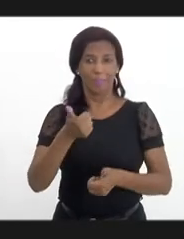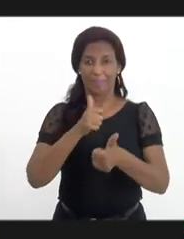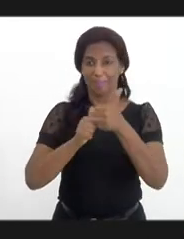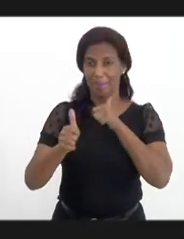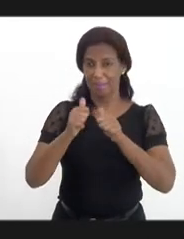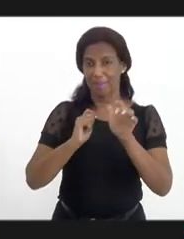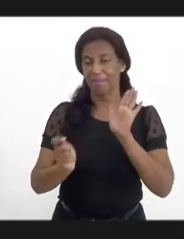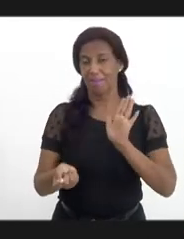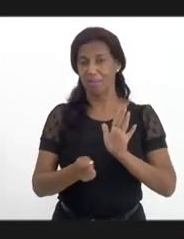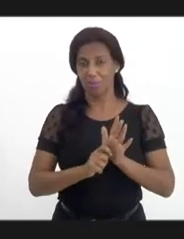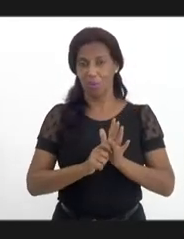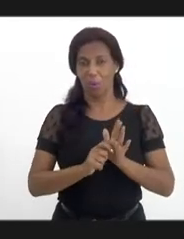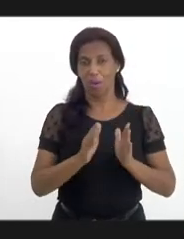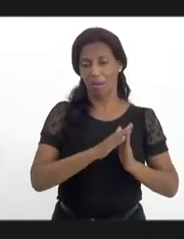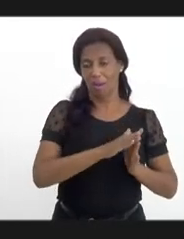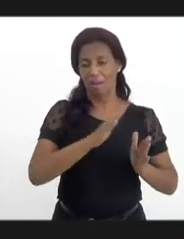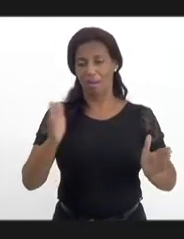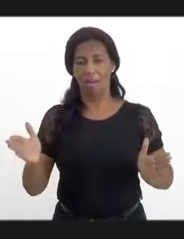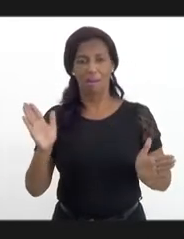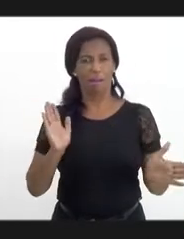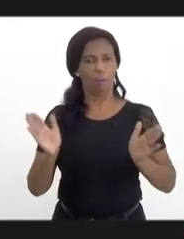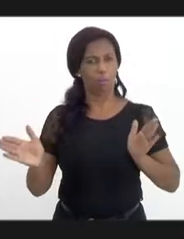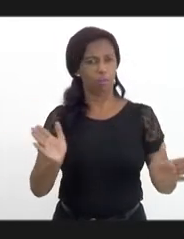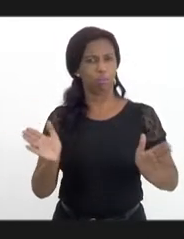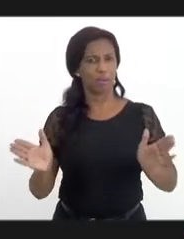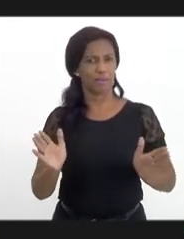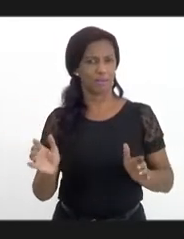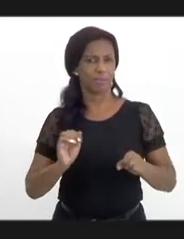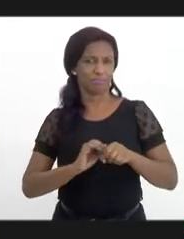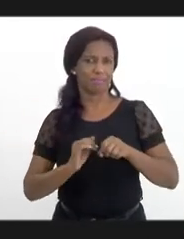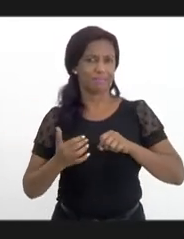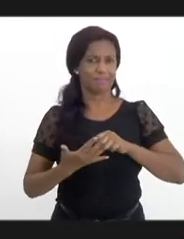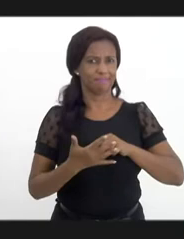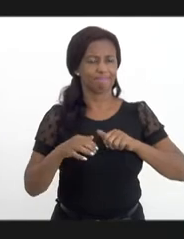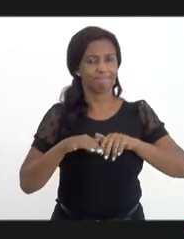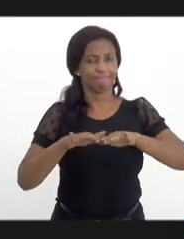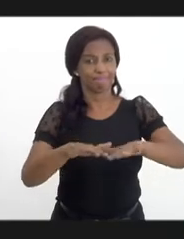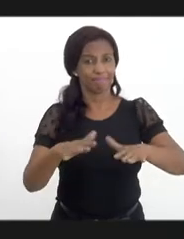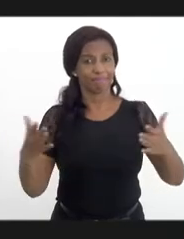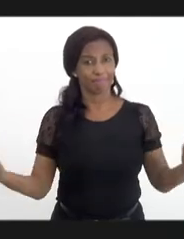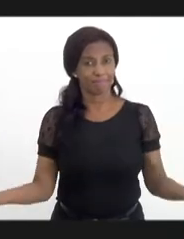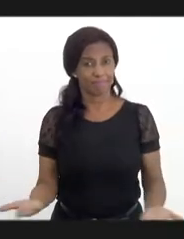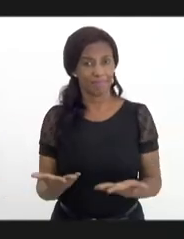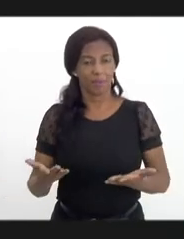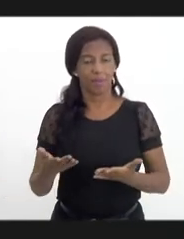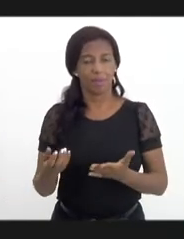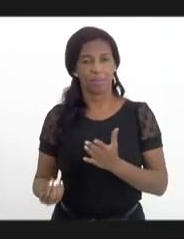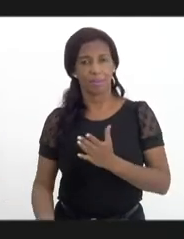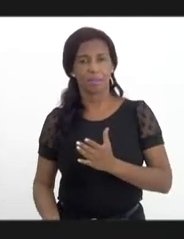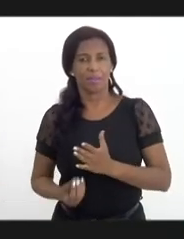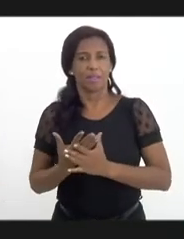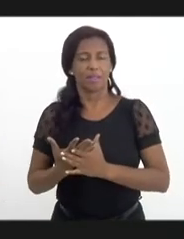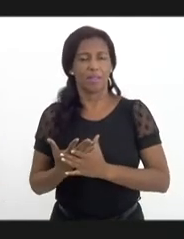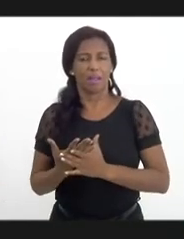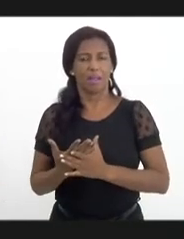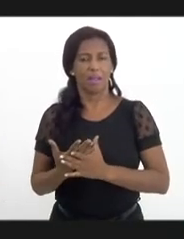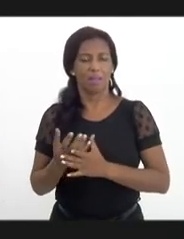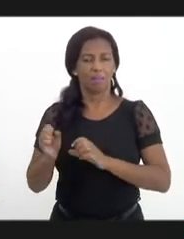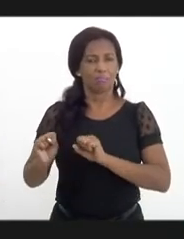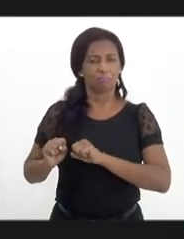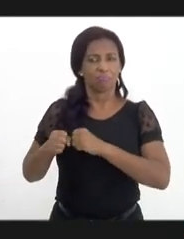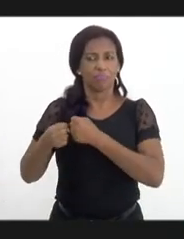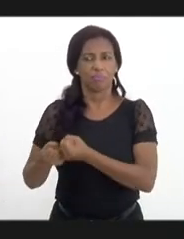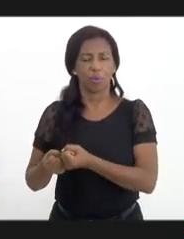álcool e drogas durante esse período e temos que agora criar formas possíveis